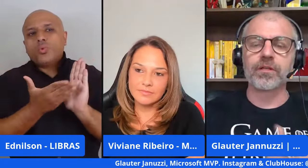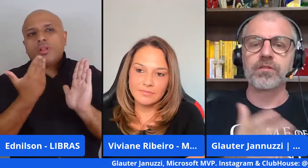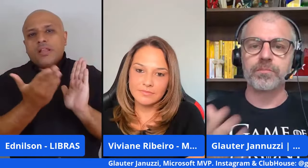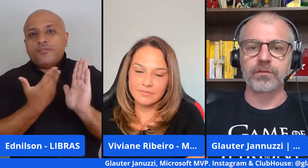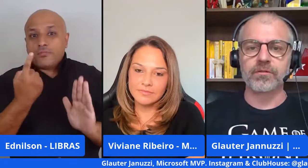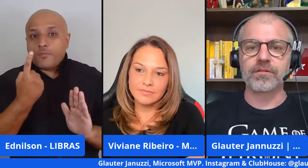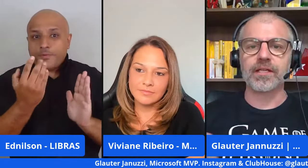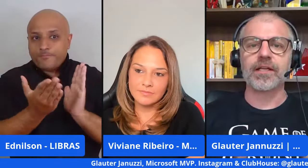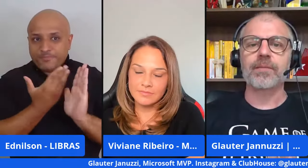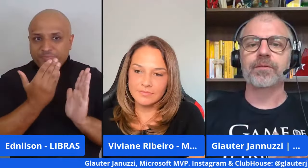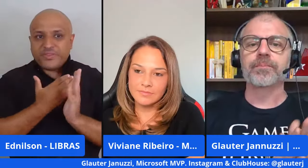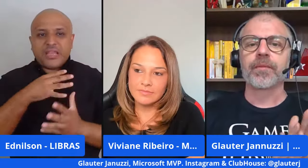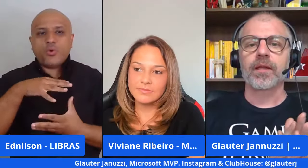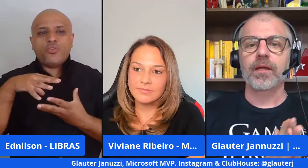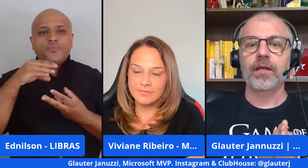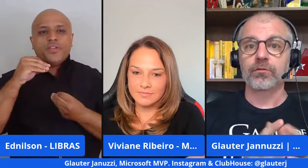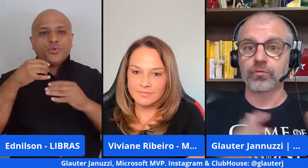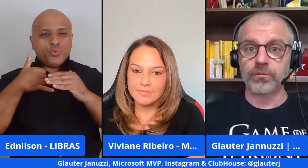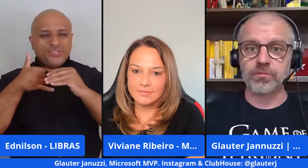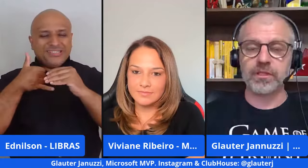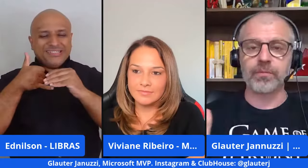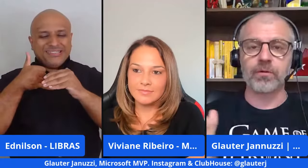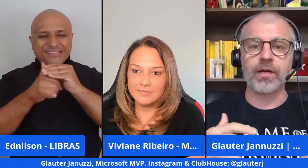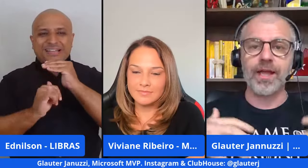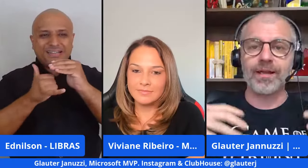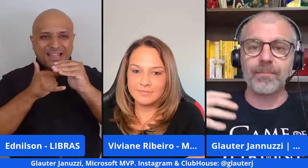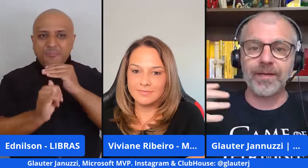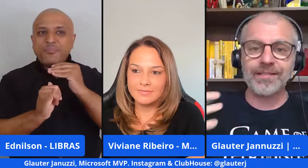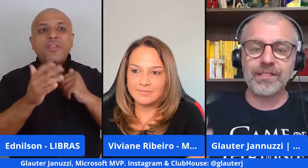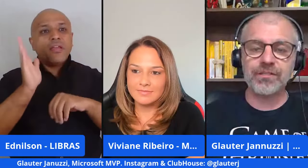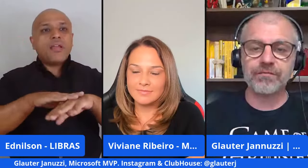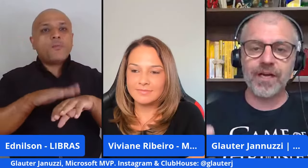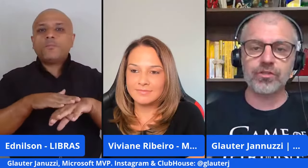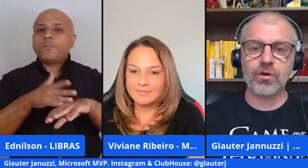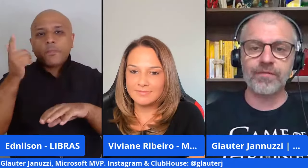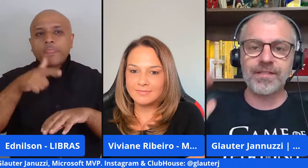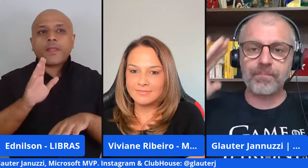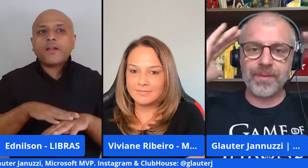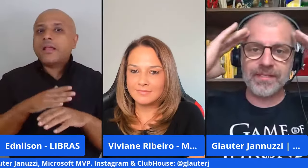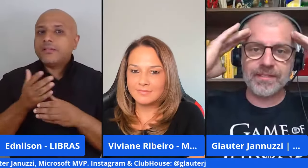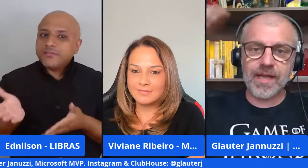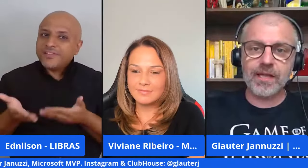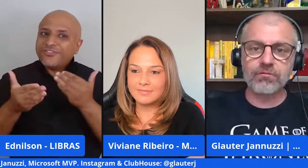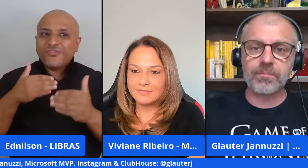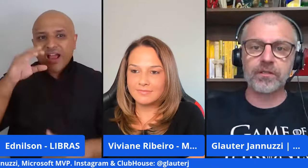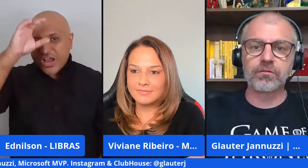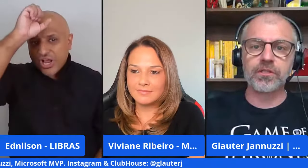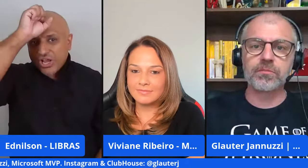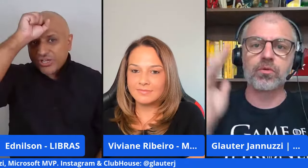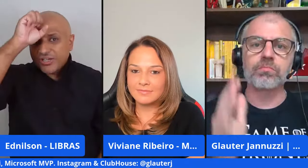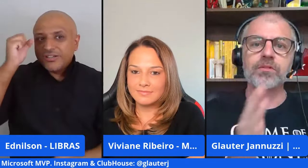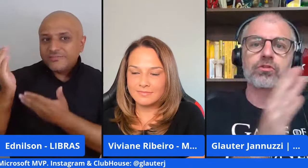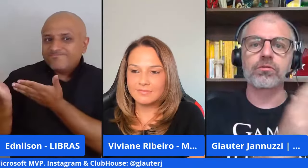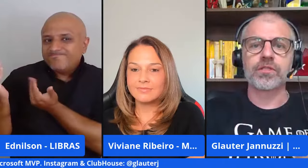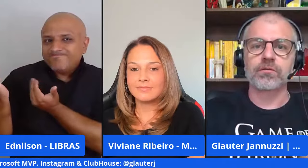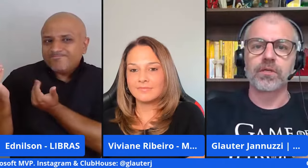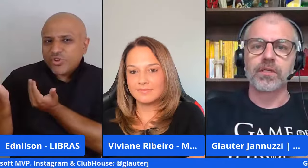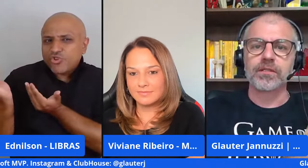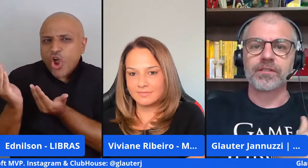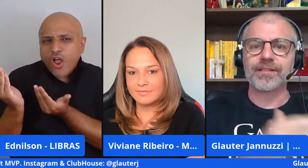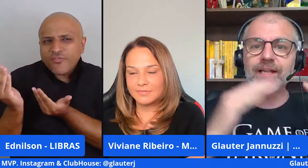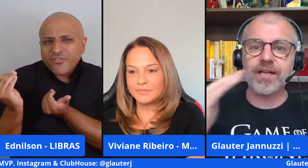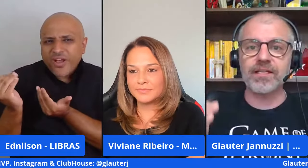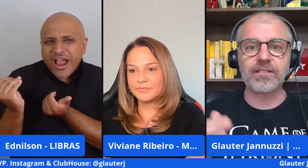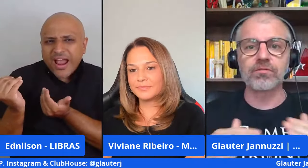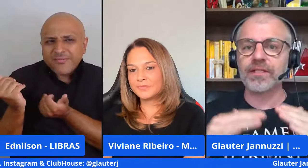primeiro livro que é o Espírito de Startup tudo ao mesmo tempo agora era pra incentivar jovens a pensar no empreendedorismo como uma solução